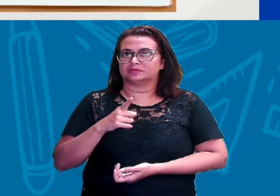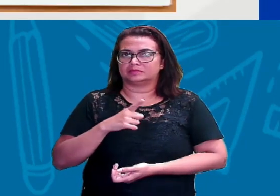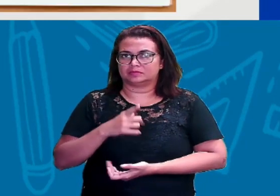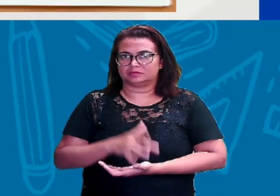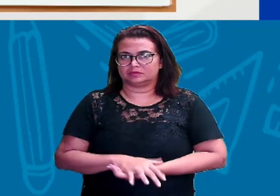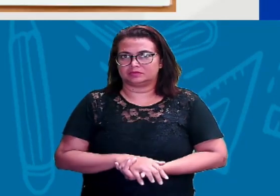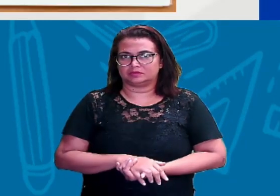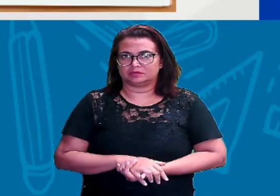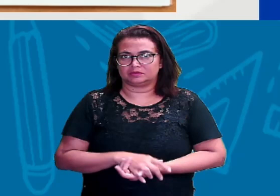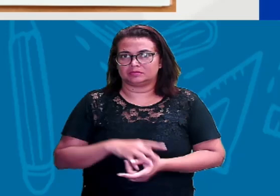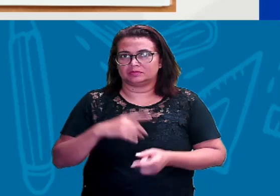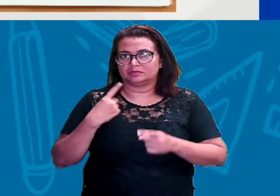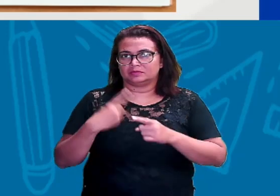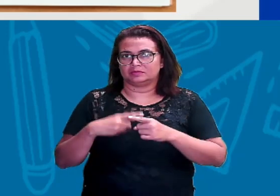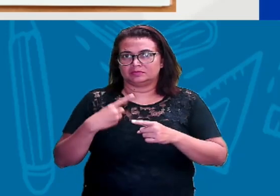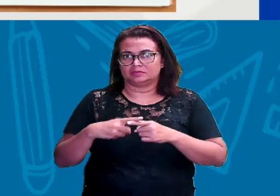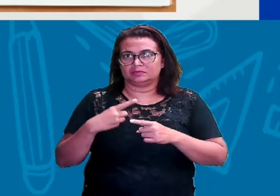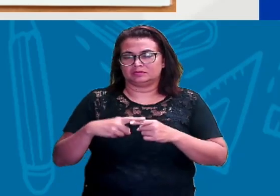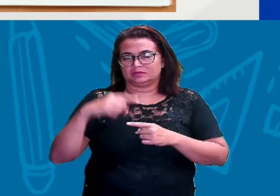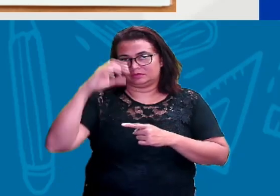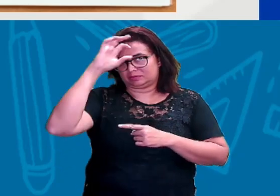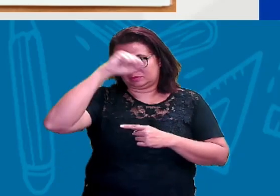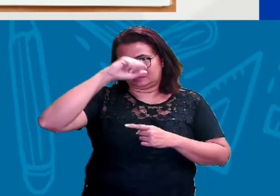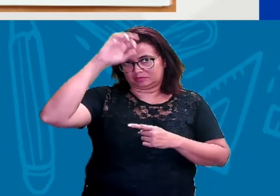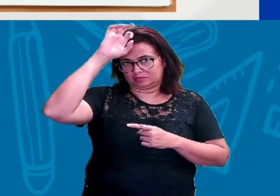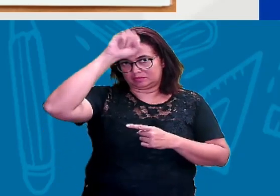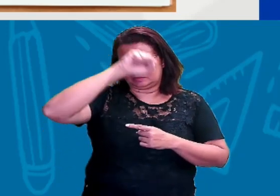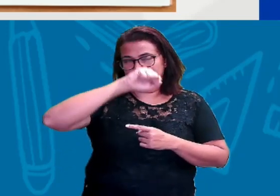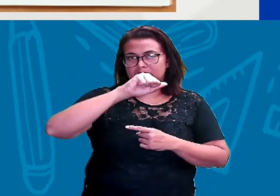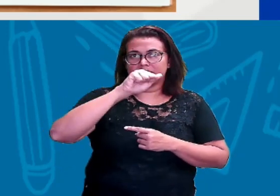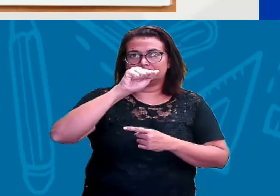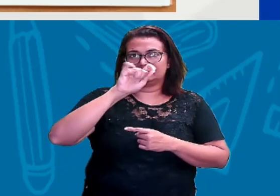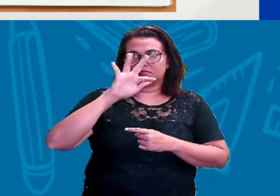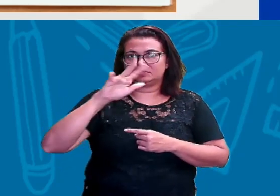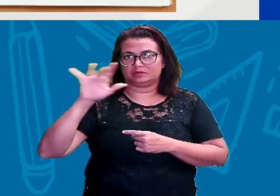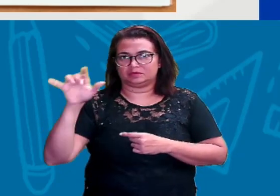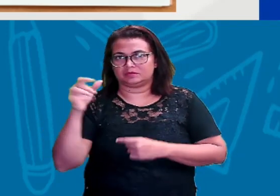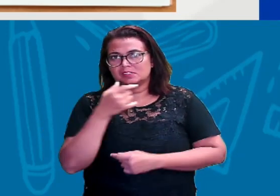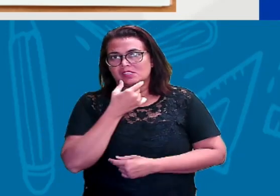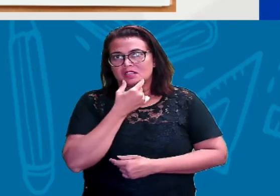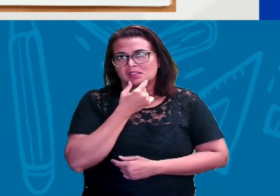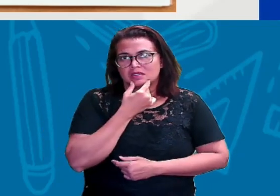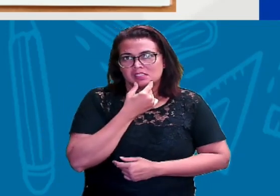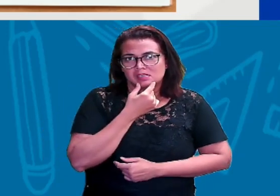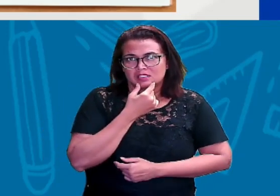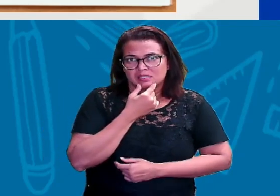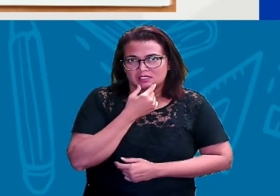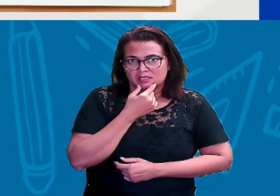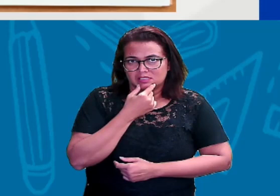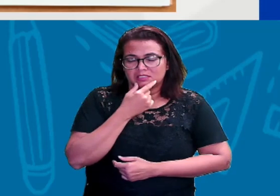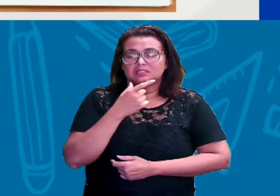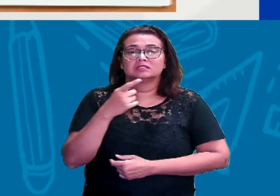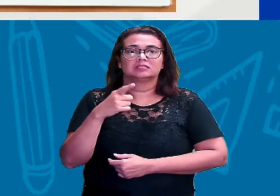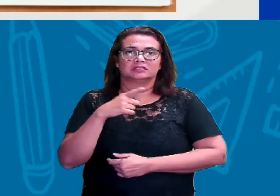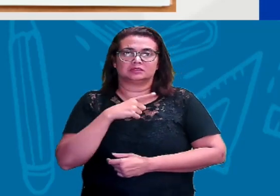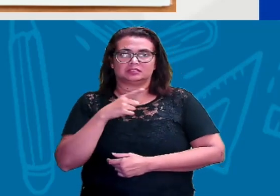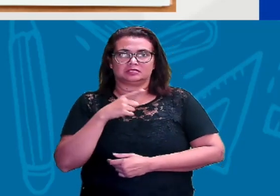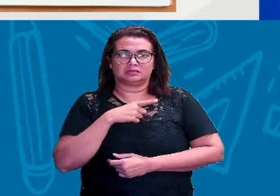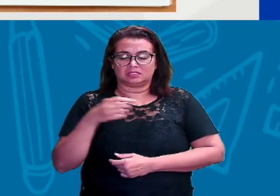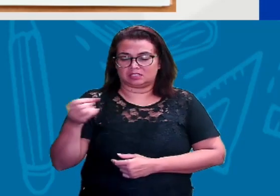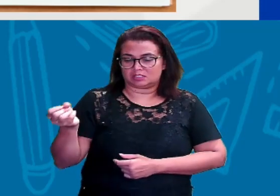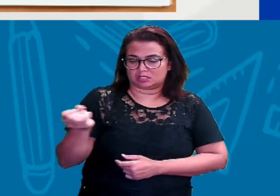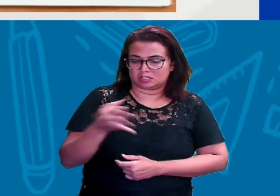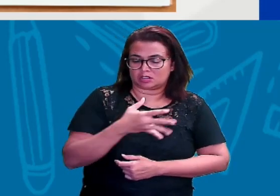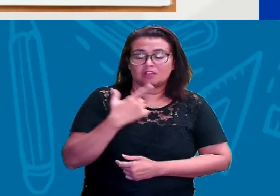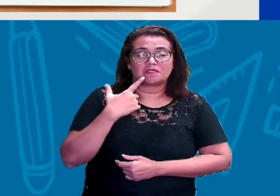que estudar o alfabeto em inglês? Como eu já comecei dizendo a vocês, a gente quando está iniciando uma nova